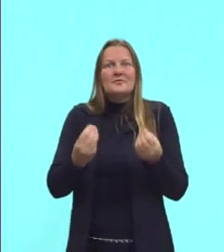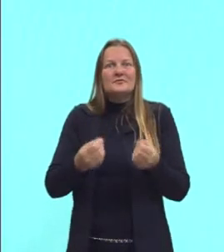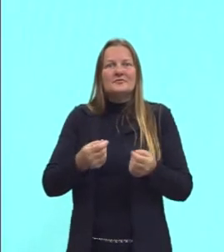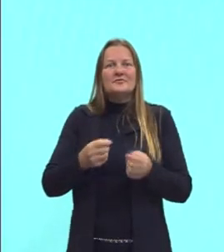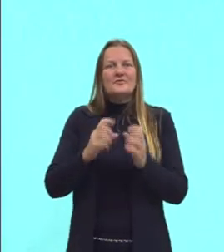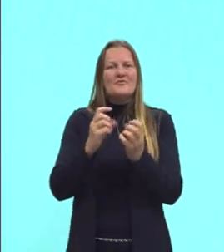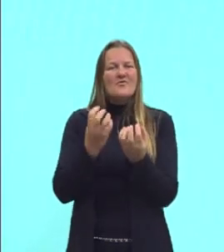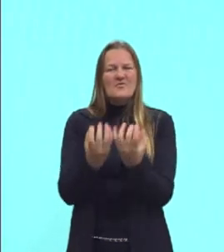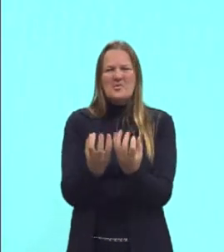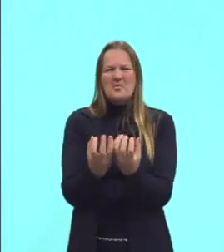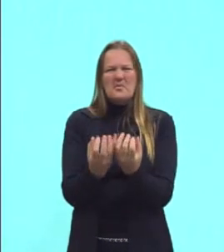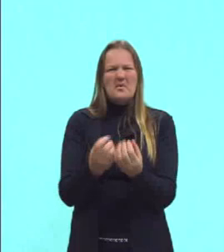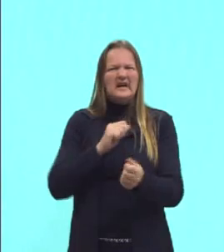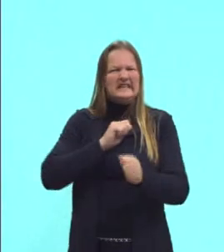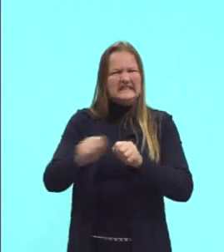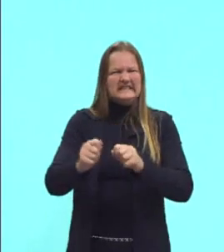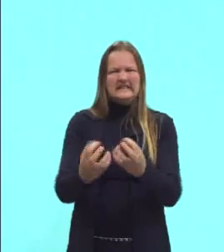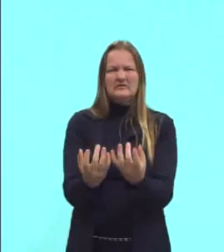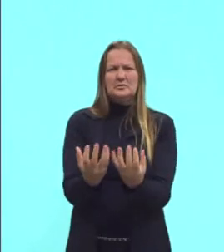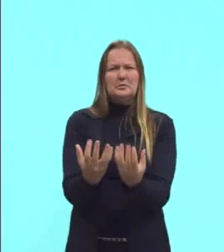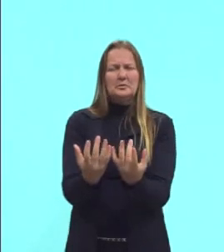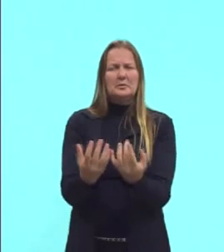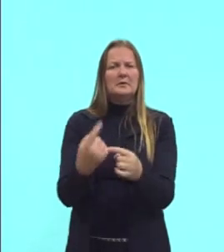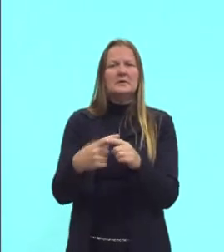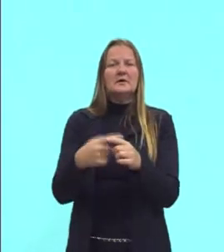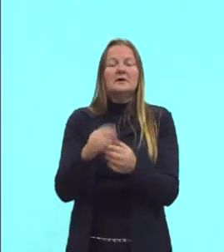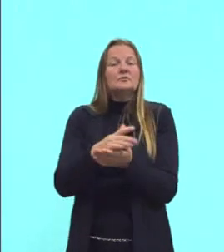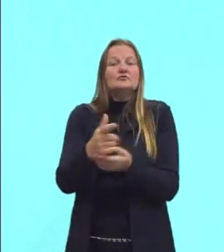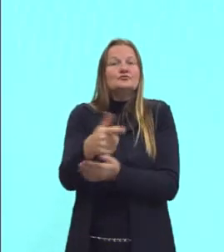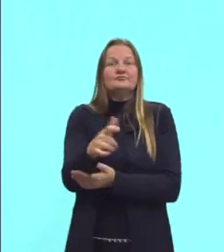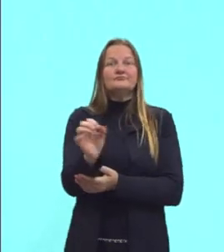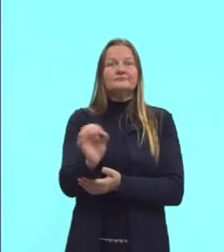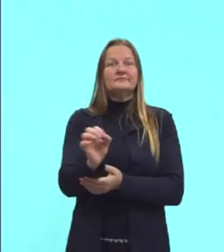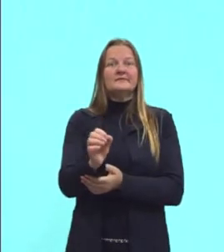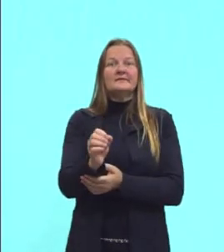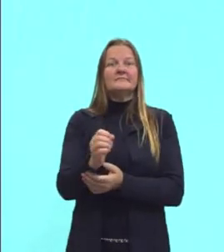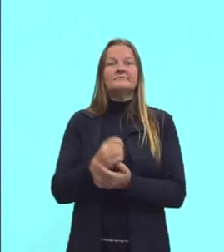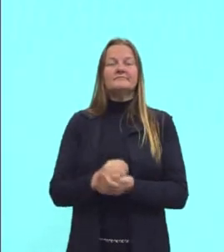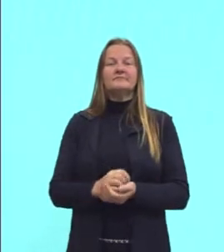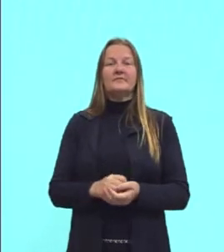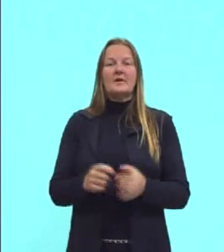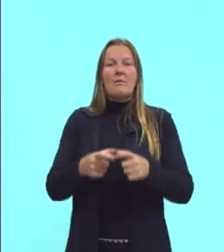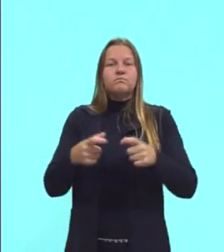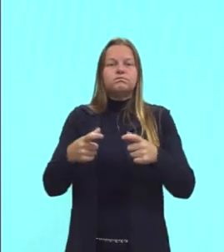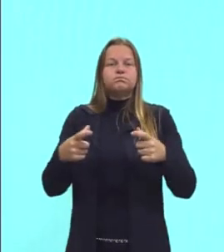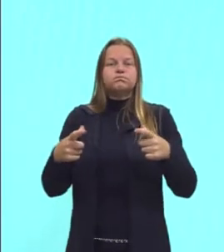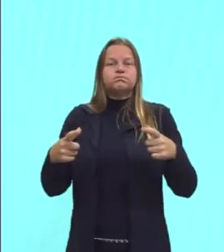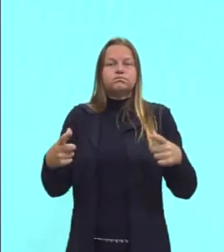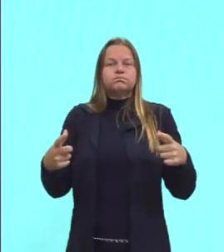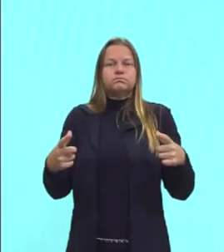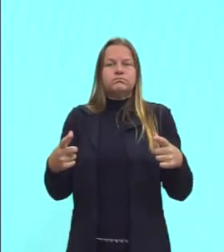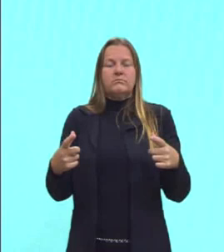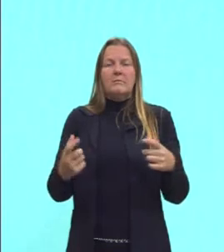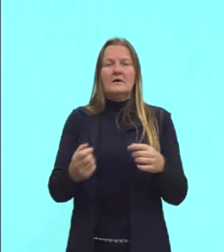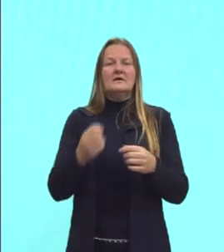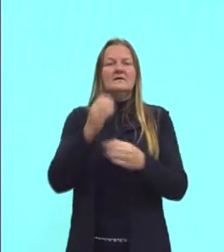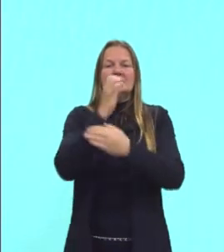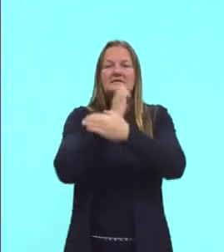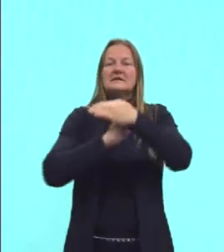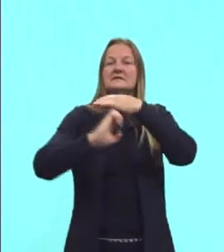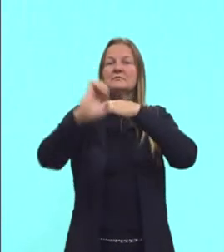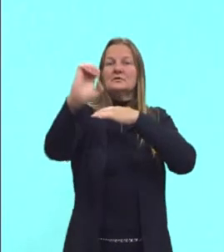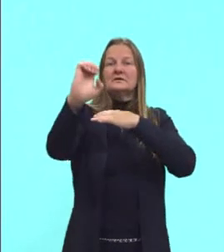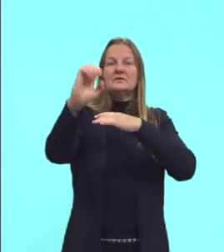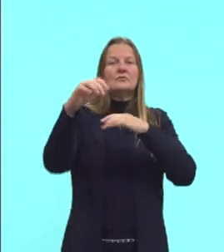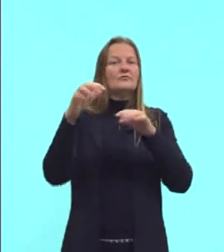queimando, certo? Para não ter produção, para não ter excesso, né, esse D, essa produção, para tu